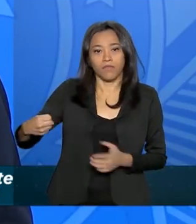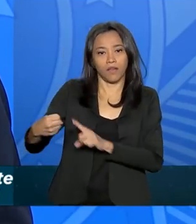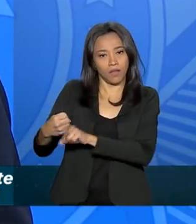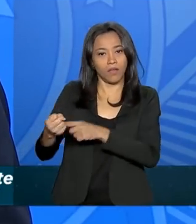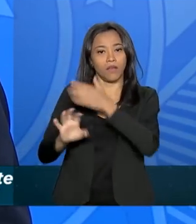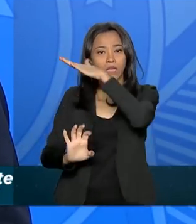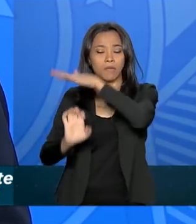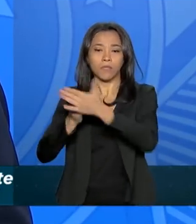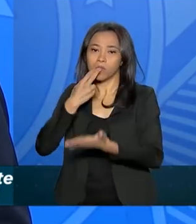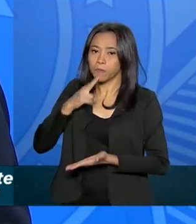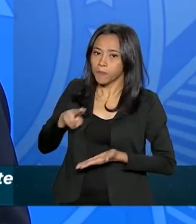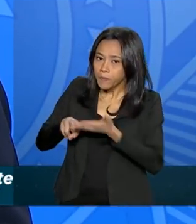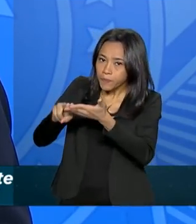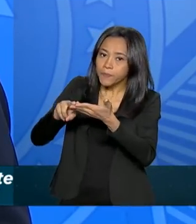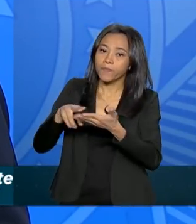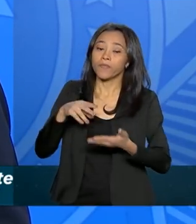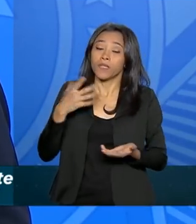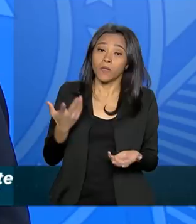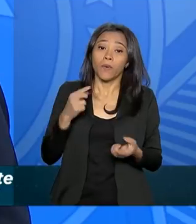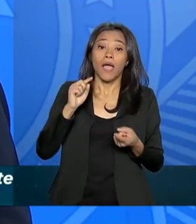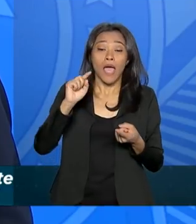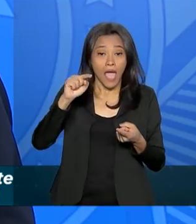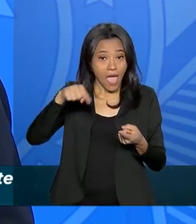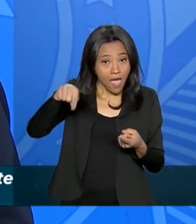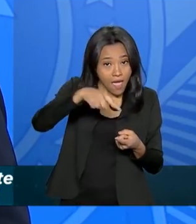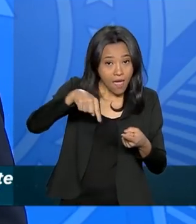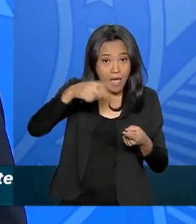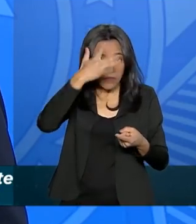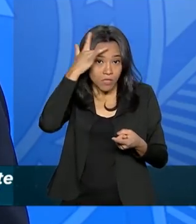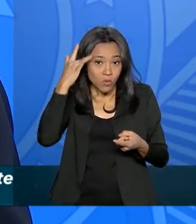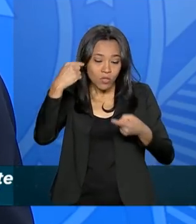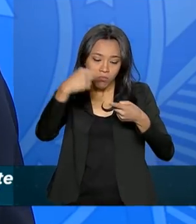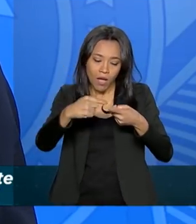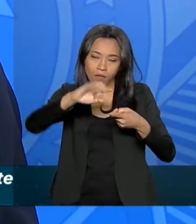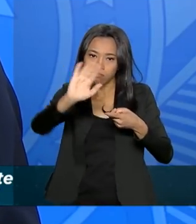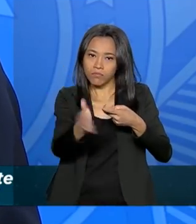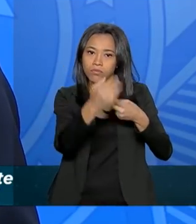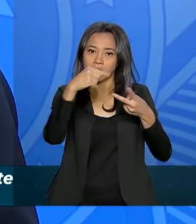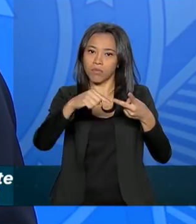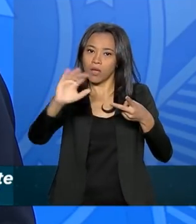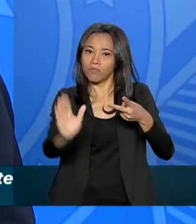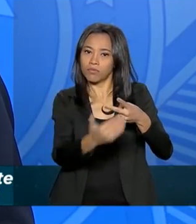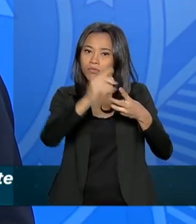ficaram guardadas e ficarão guardadas no meu coração para sempre.